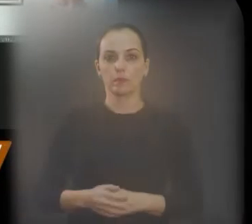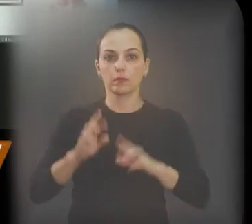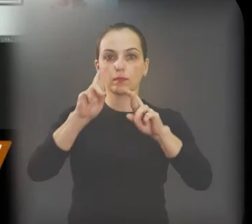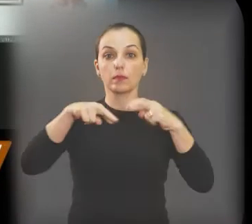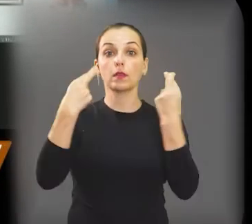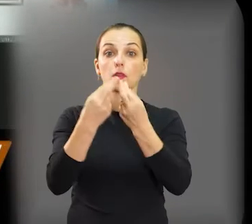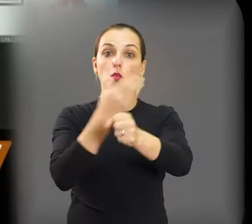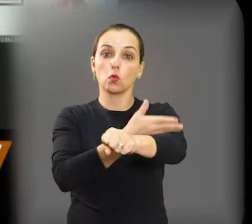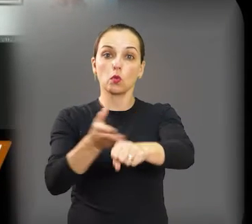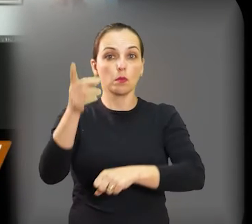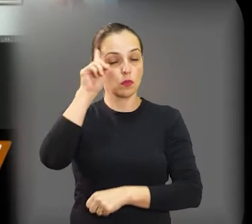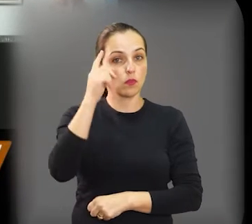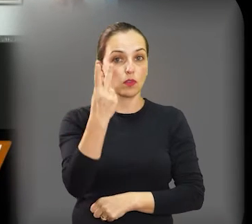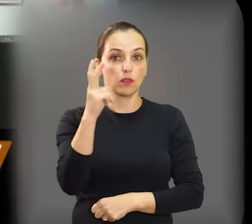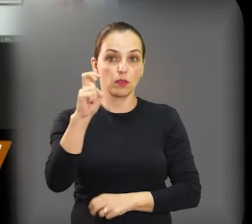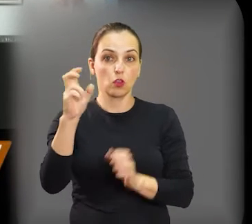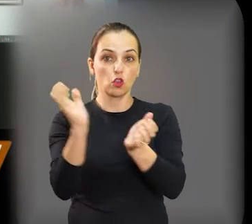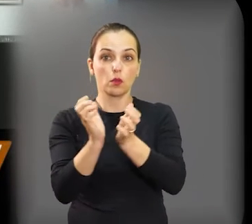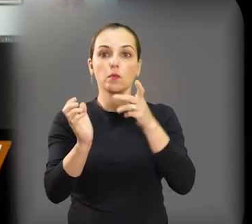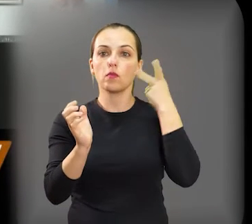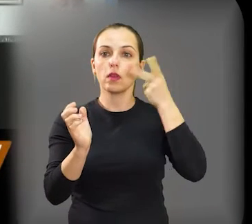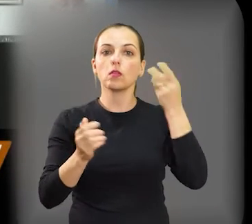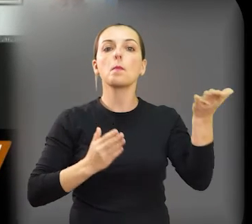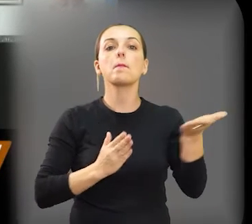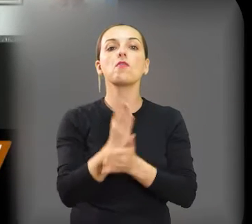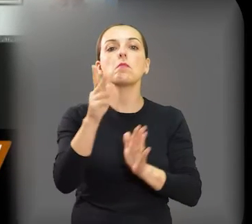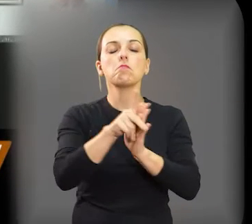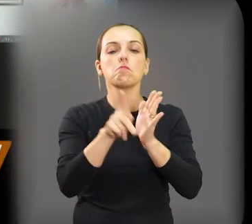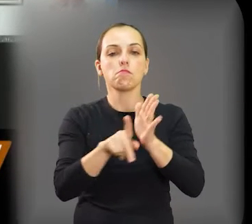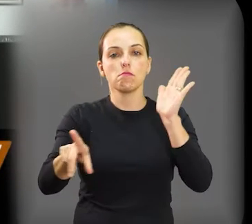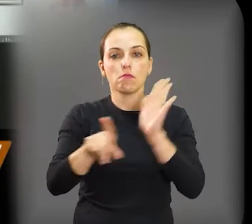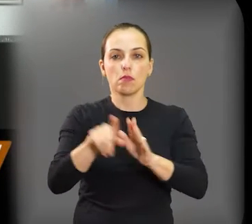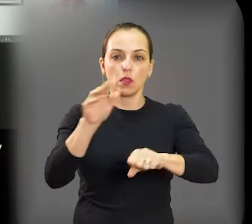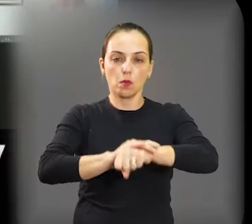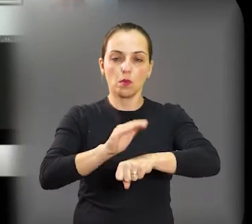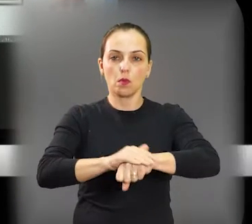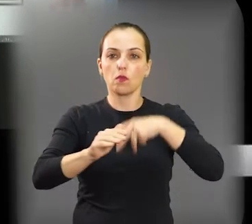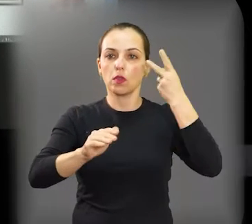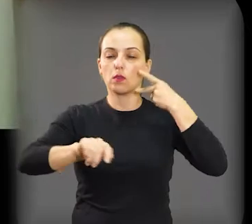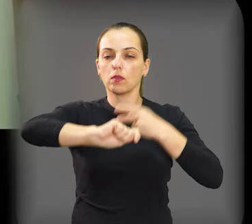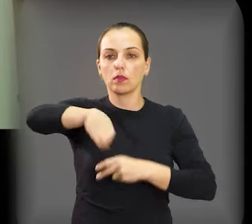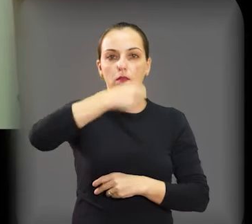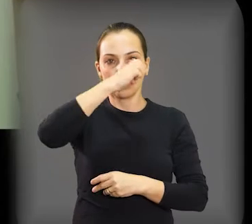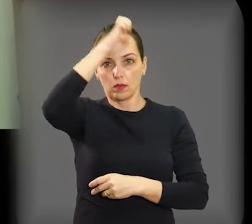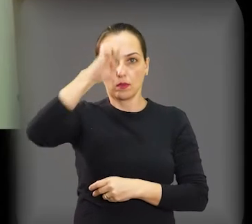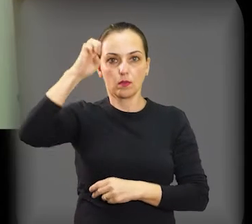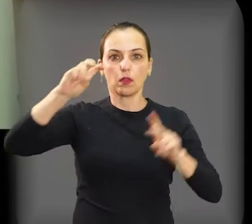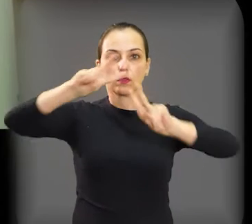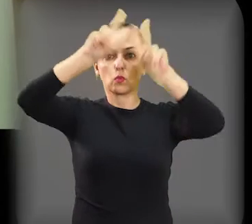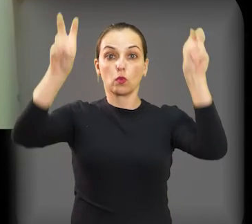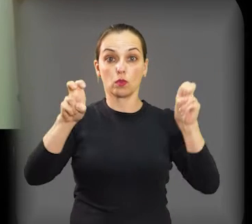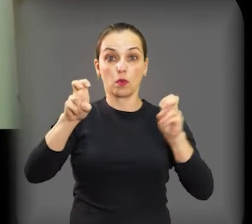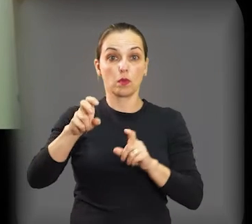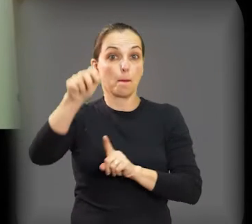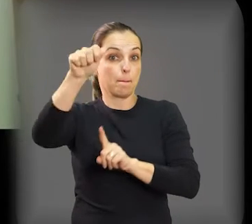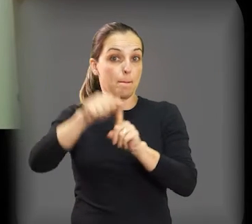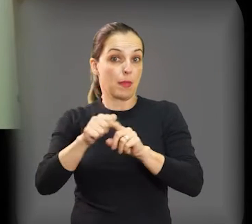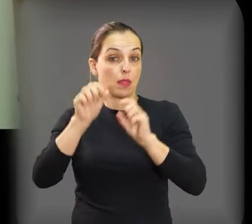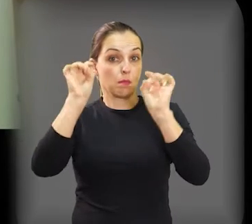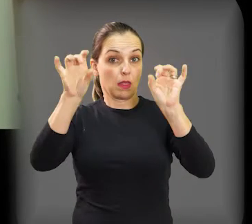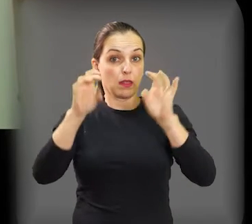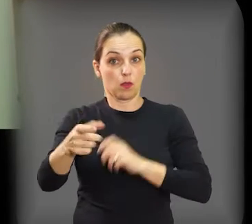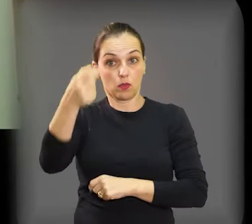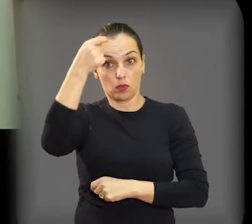Na sessão ordinária do último dia 25, os vereadores aprovaram o projeto de autoria do vereador Edson Well, que